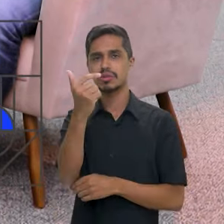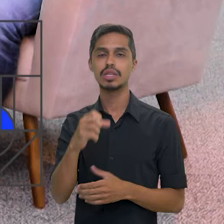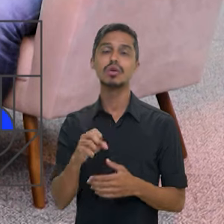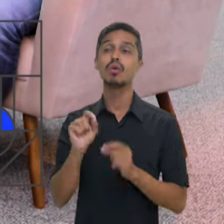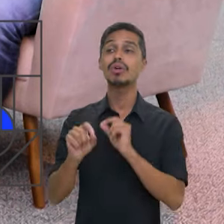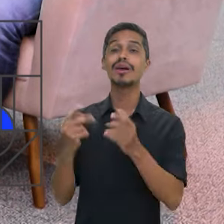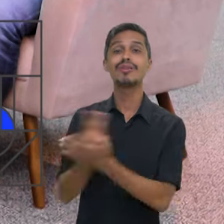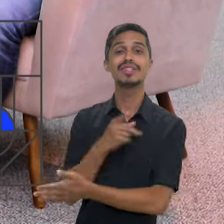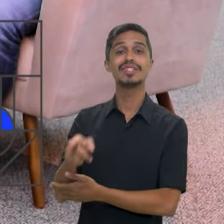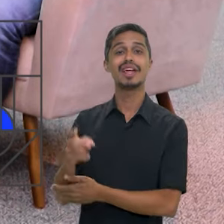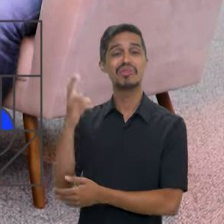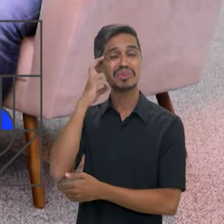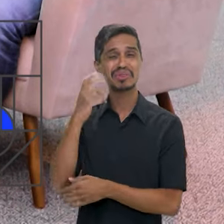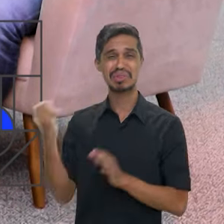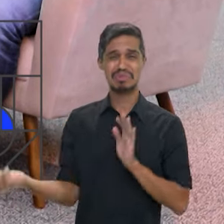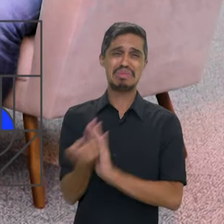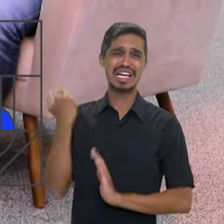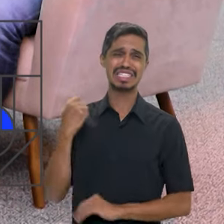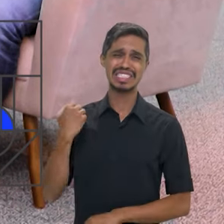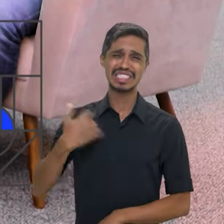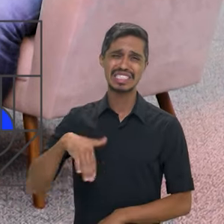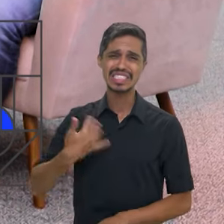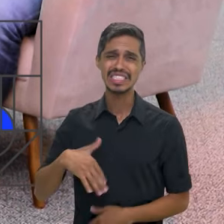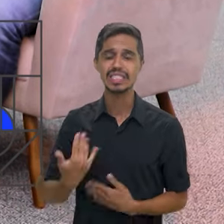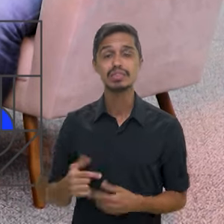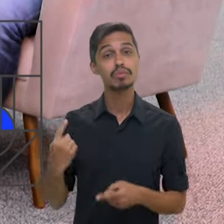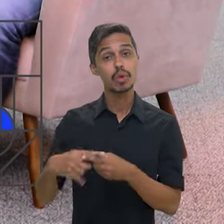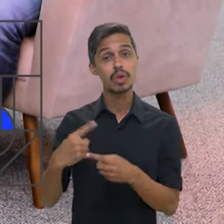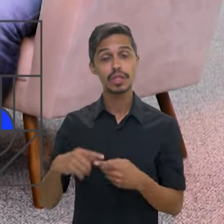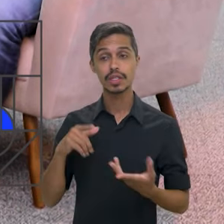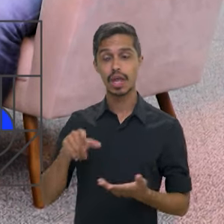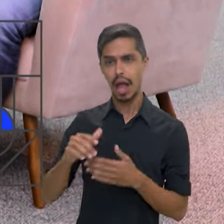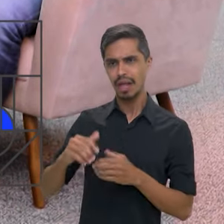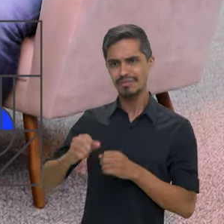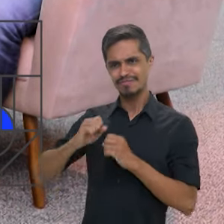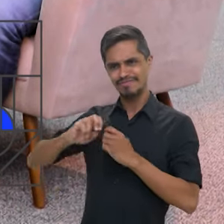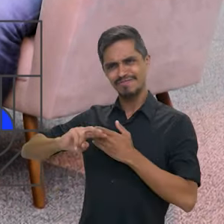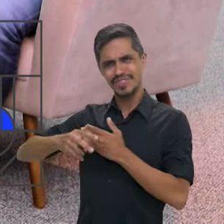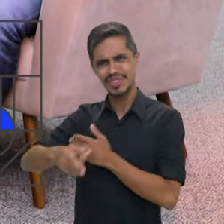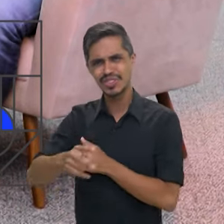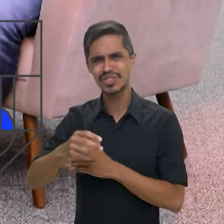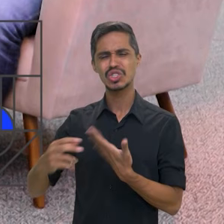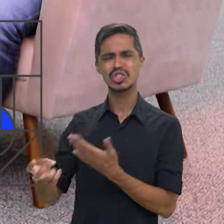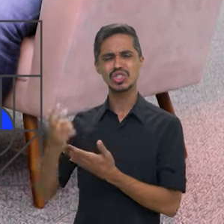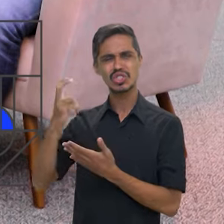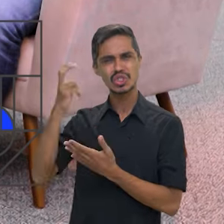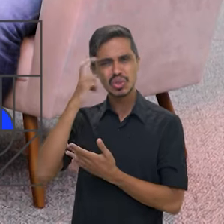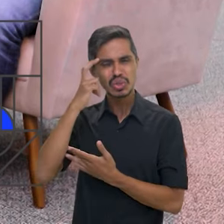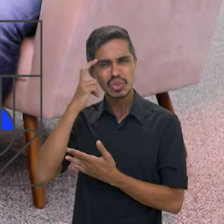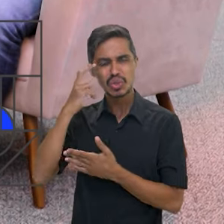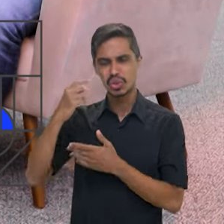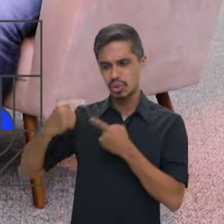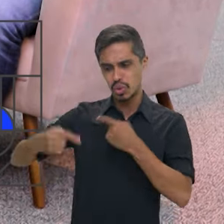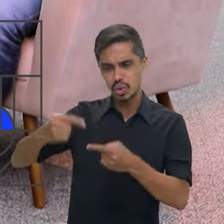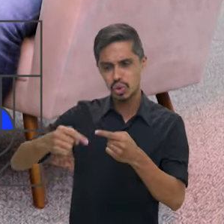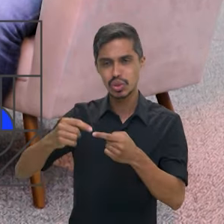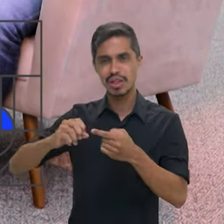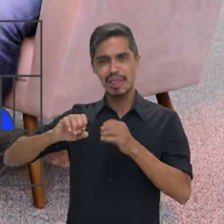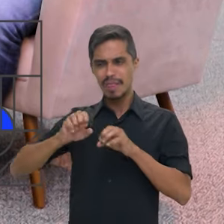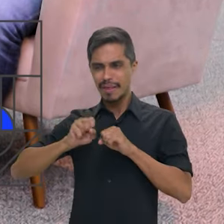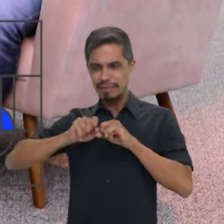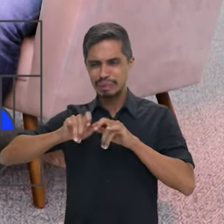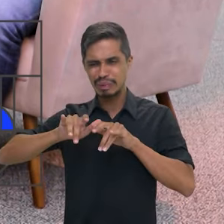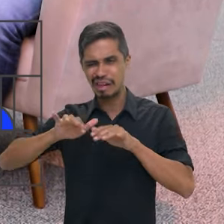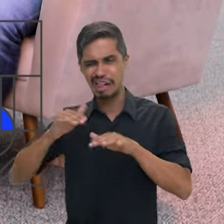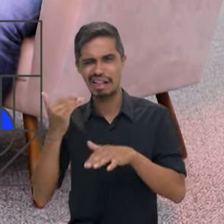força. O que aconteceu na cultura é emblemático. Quando acaba o Ministério da Cultura, a incidência das políticas de cultura é